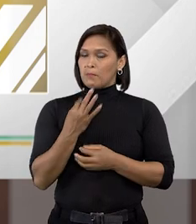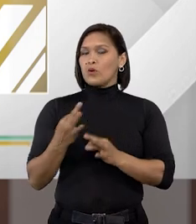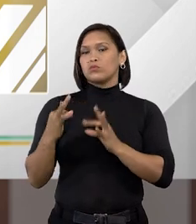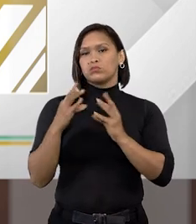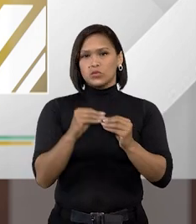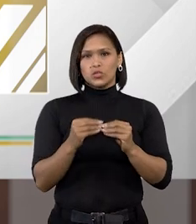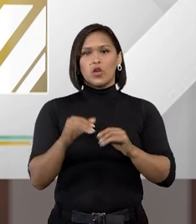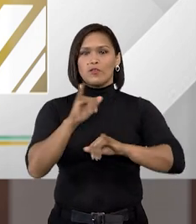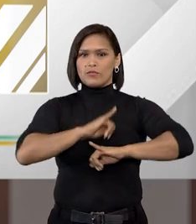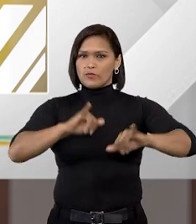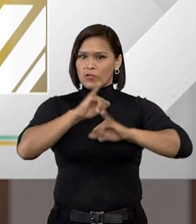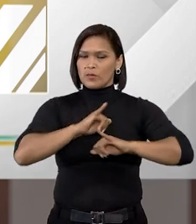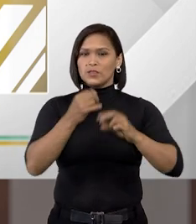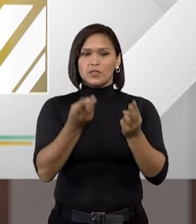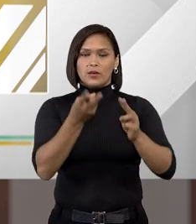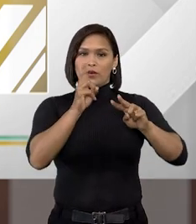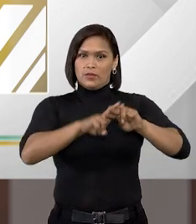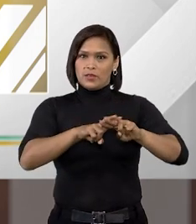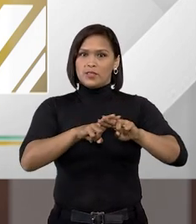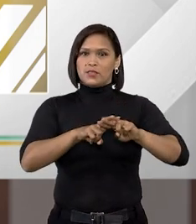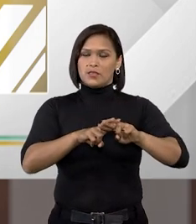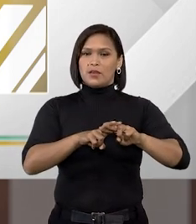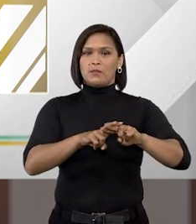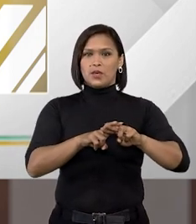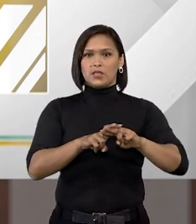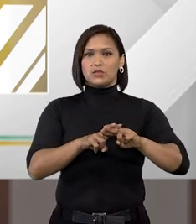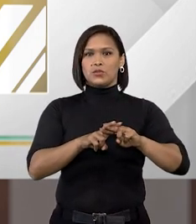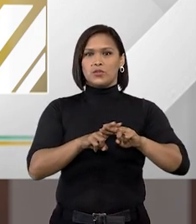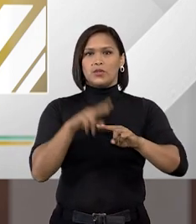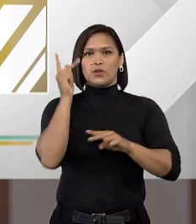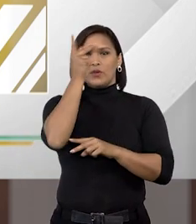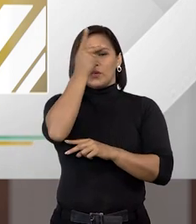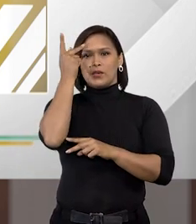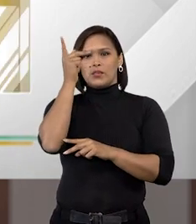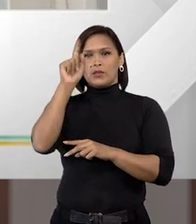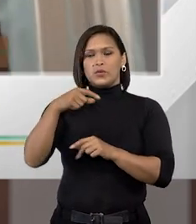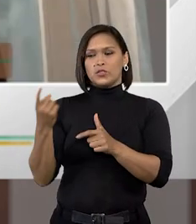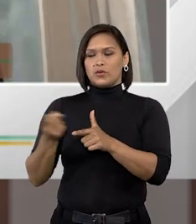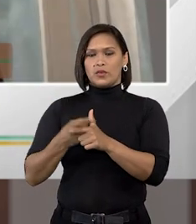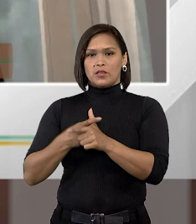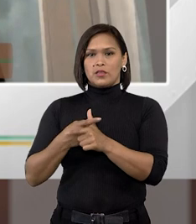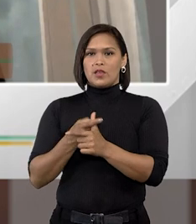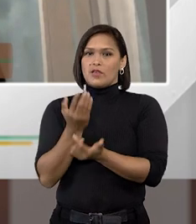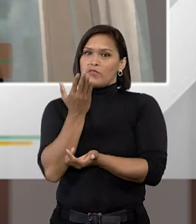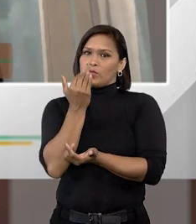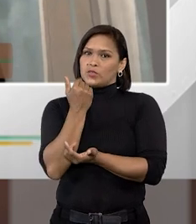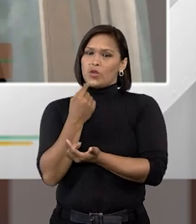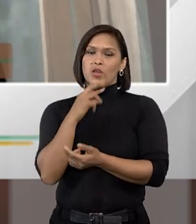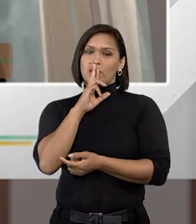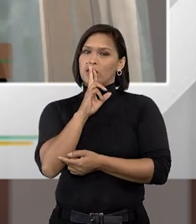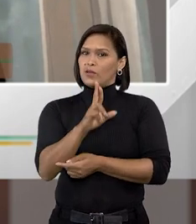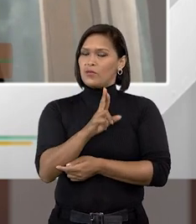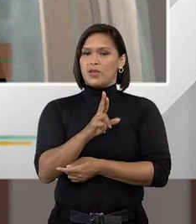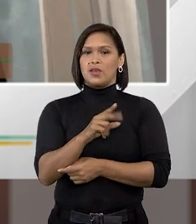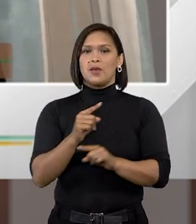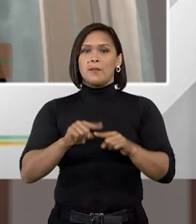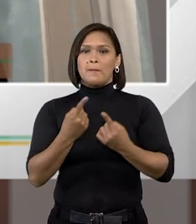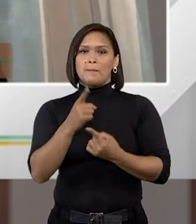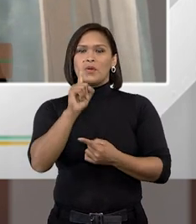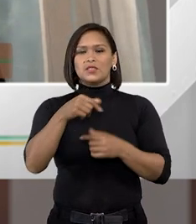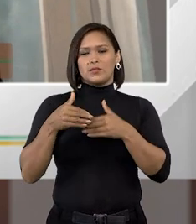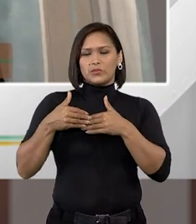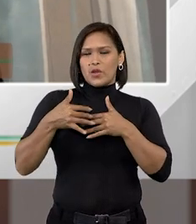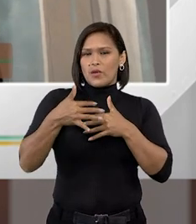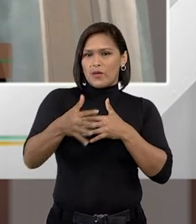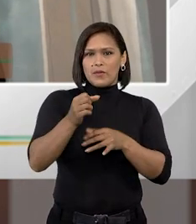da mesma informação eu acho que o encarceramento da prisão do do devedor de pensão alimentícia não é a solução só que isso já